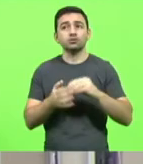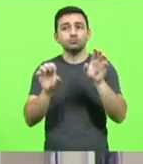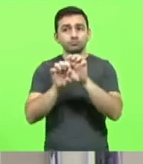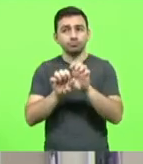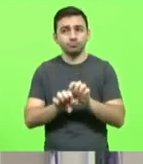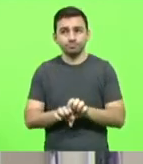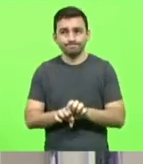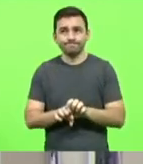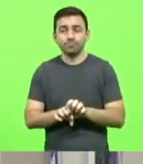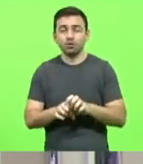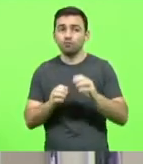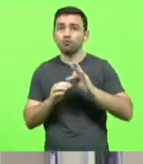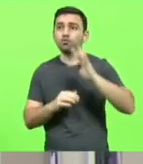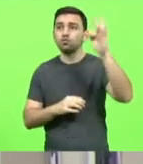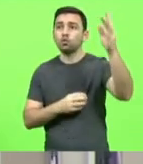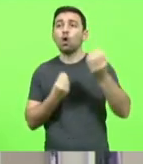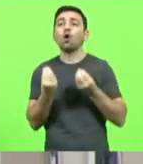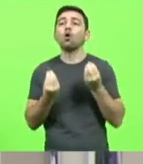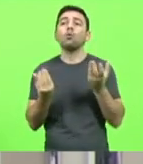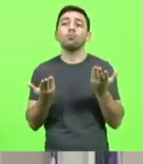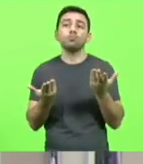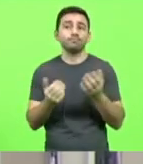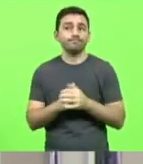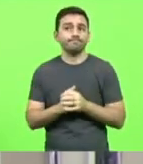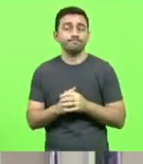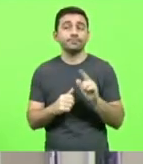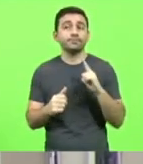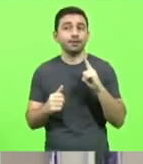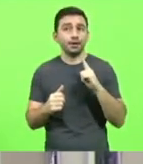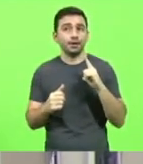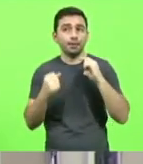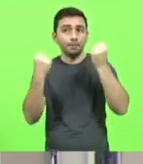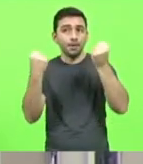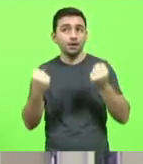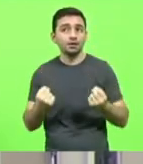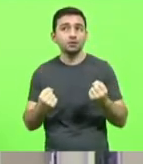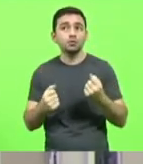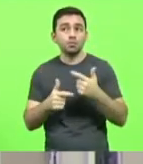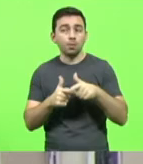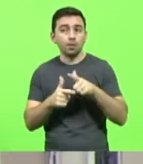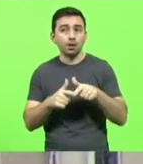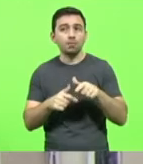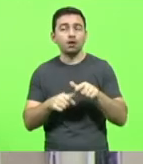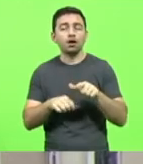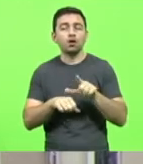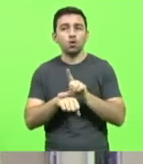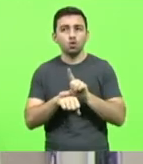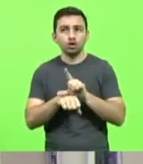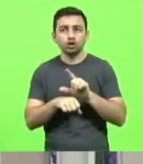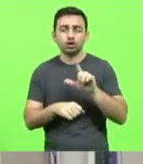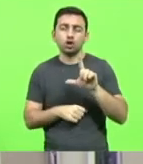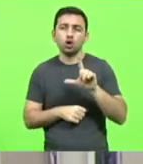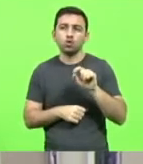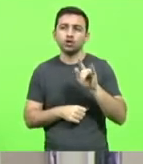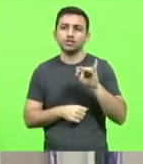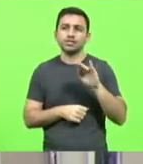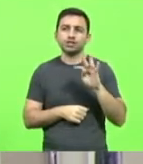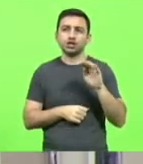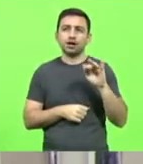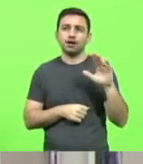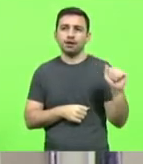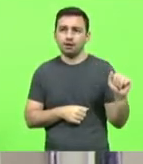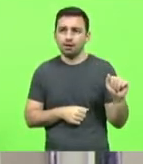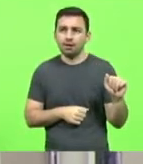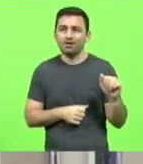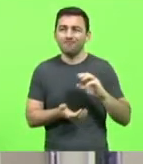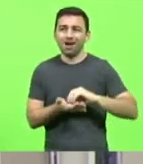futuro. Nós já temos um peso muito grande na questão logística, principalmente na questão pela falta de uma